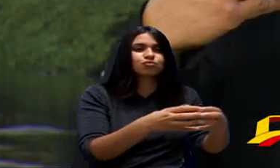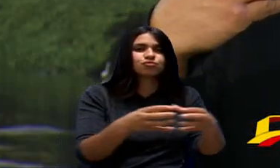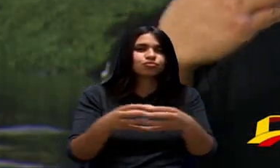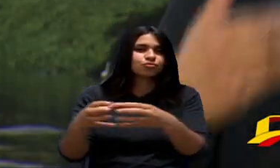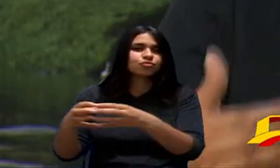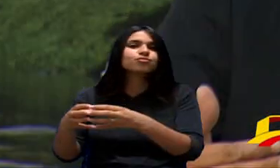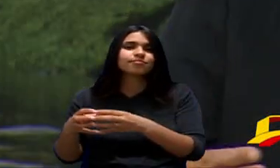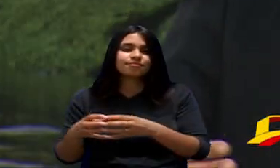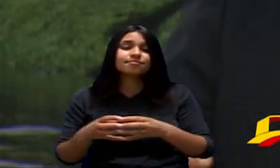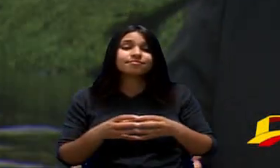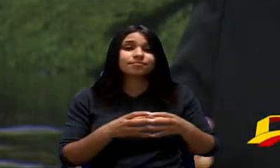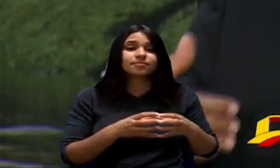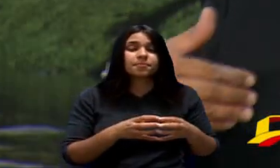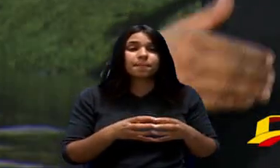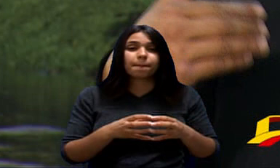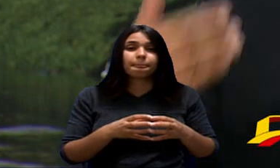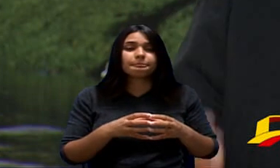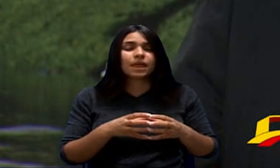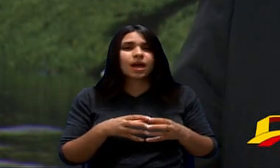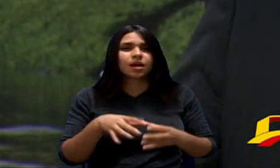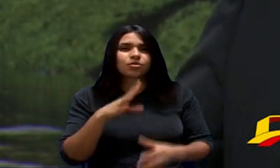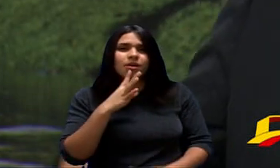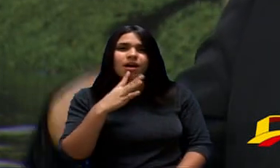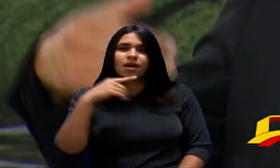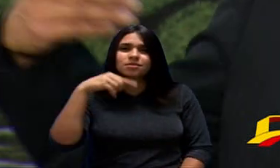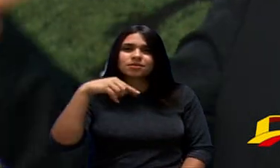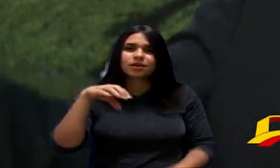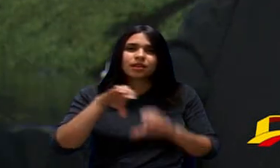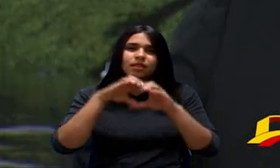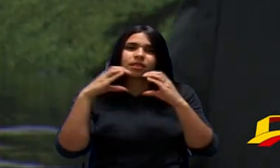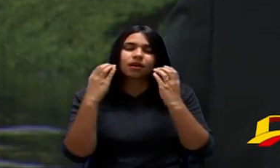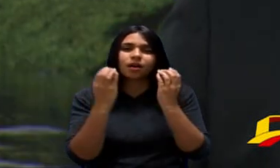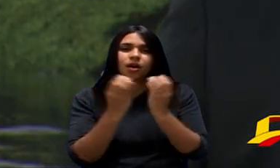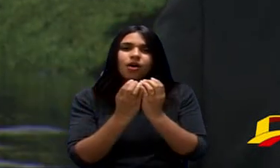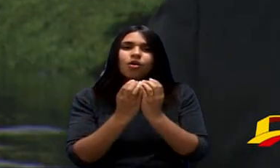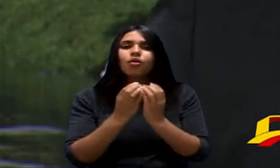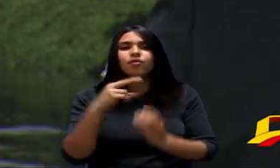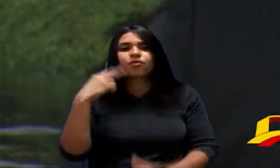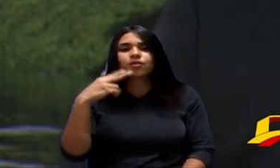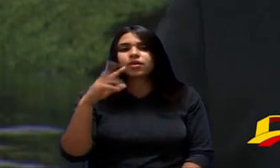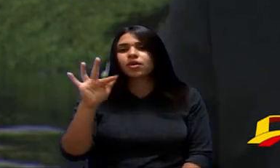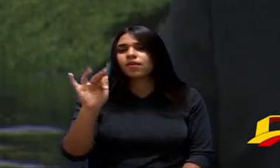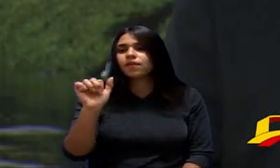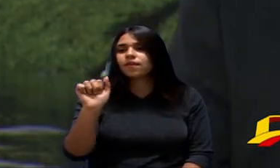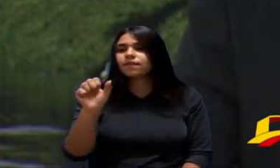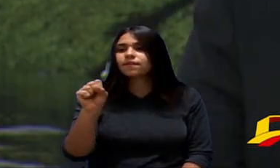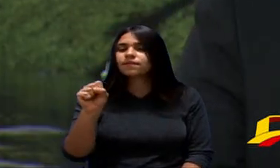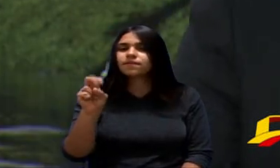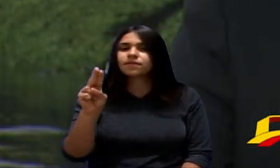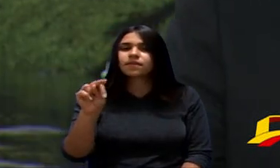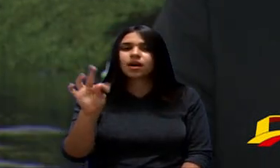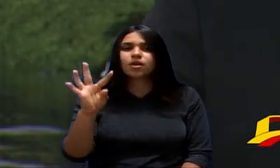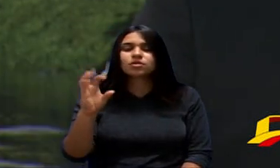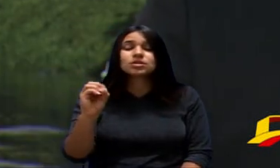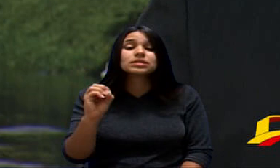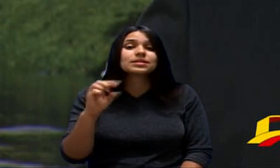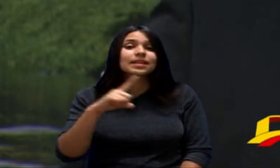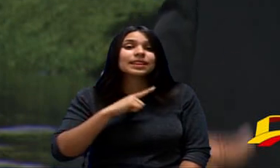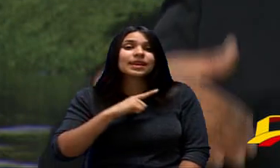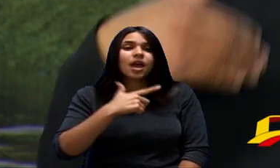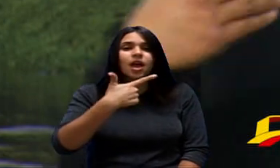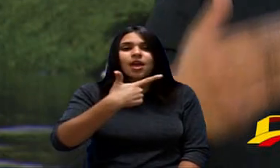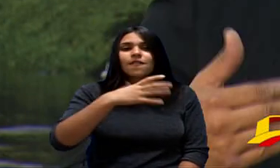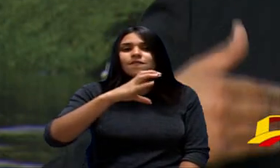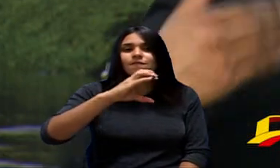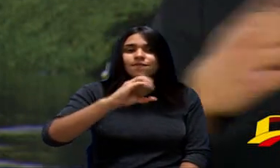A Situação Aqui na Câmara Municipal De Sorocaba Como o Vereador Fausto Pérez Falou Aqui na Câmara Municipal De Sorocaba São 20 Vereadores Existe